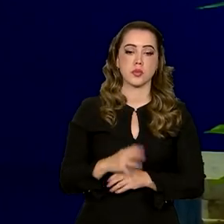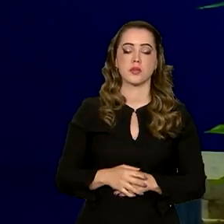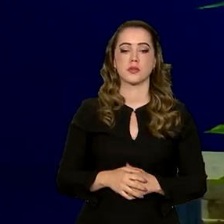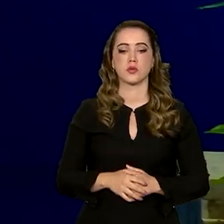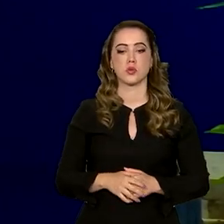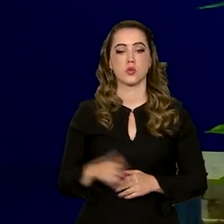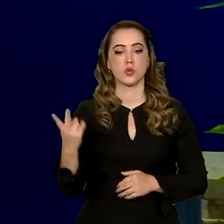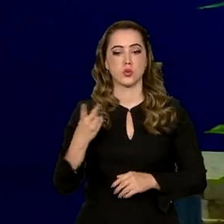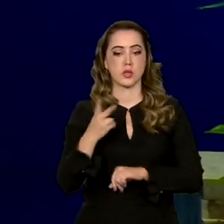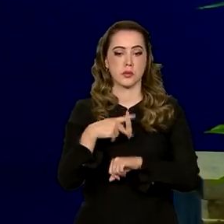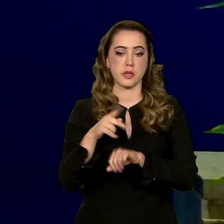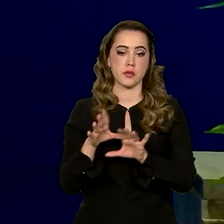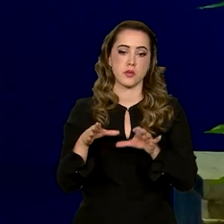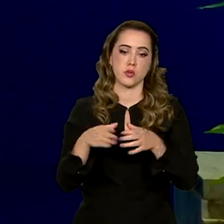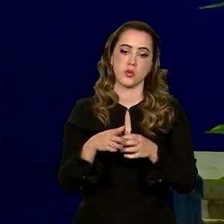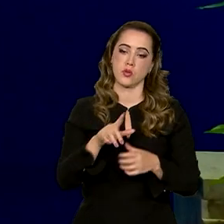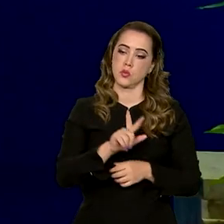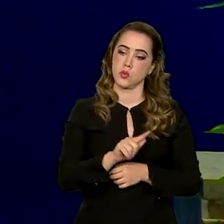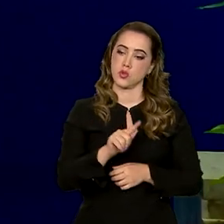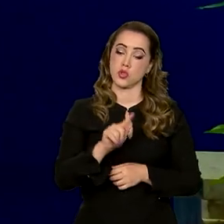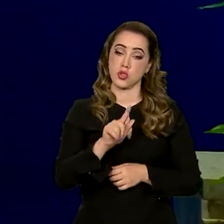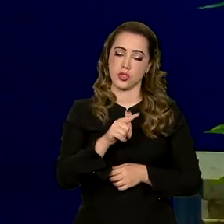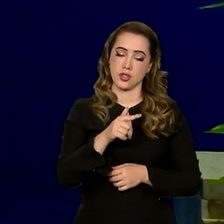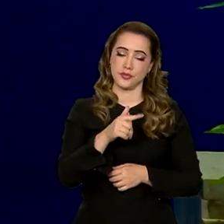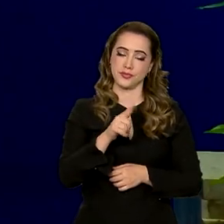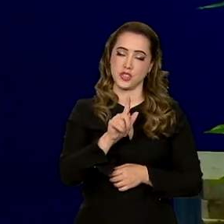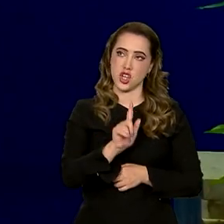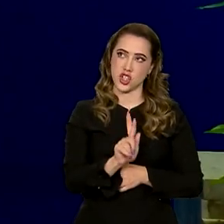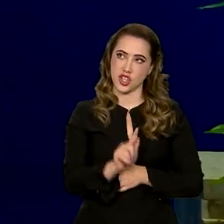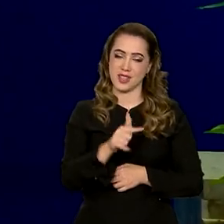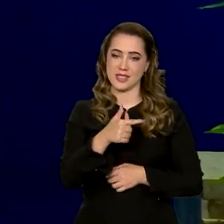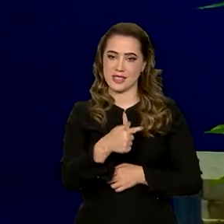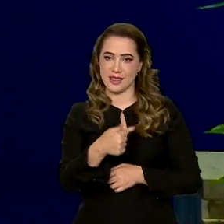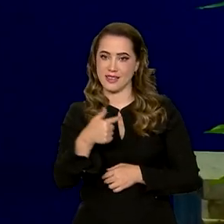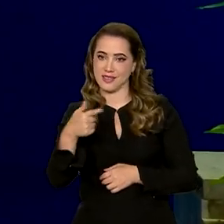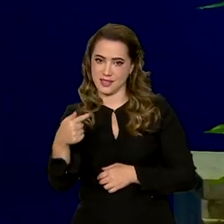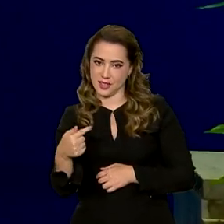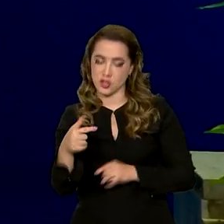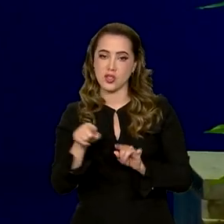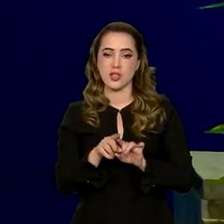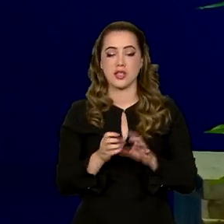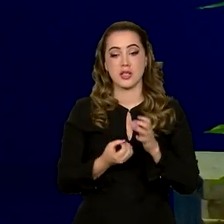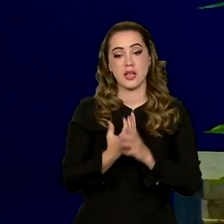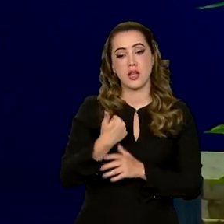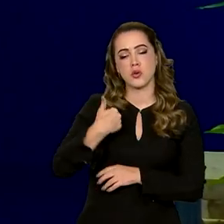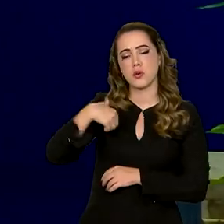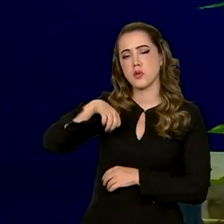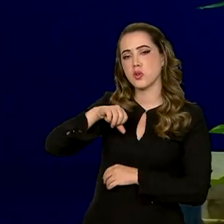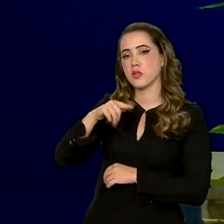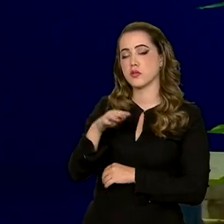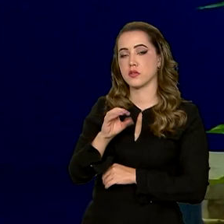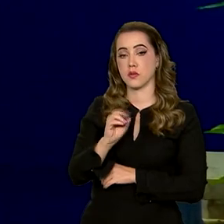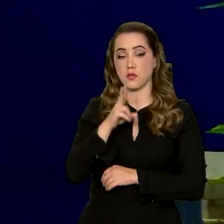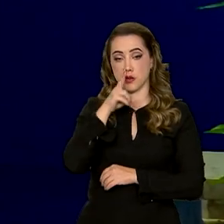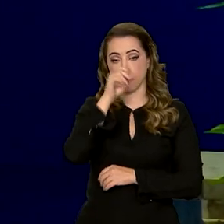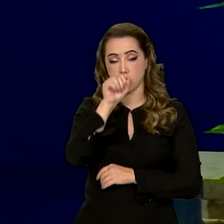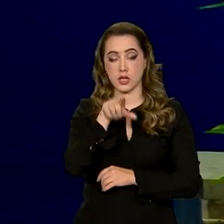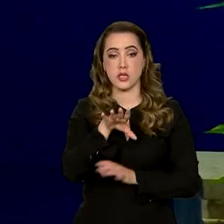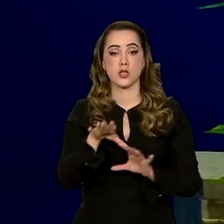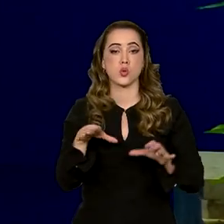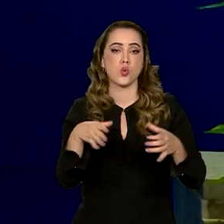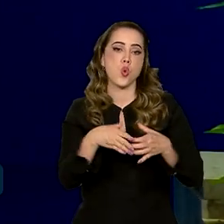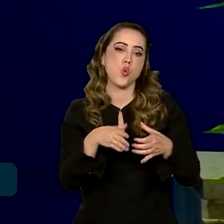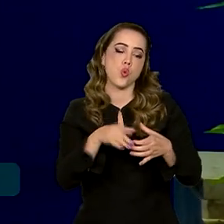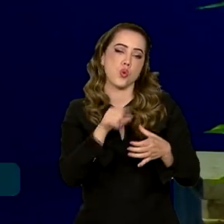G77, grupo criado na década de 1960 para fortalecer o desenvolvimento dos países do chamado sul